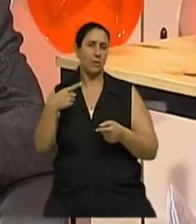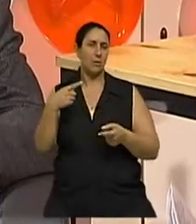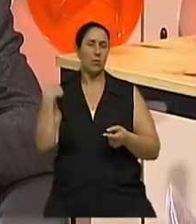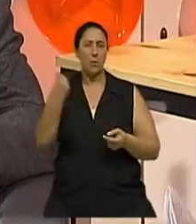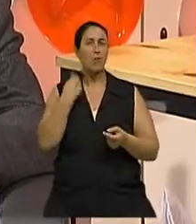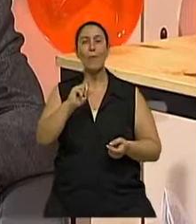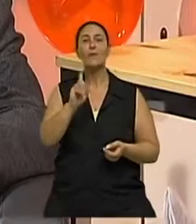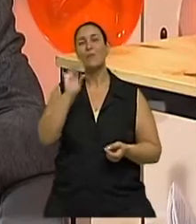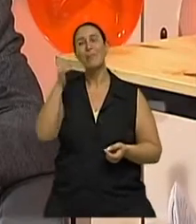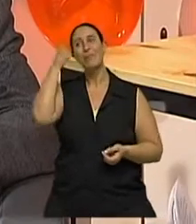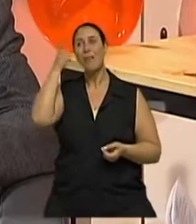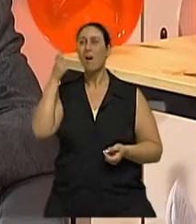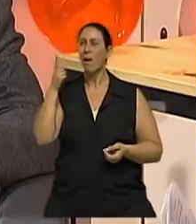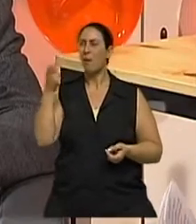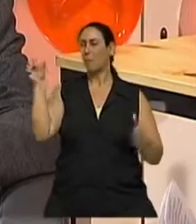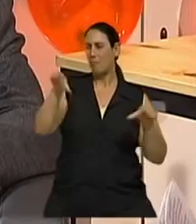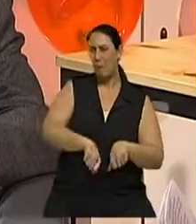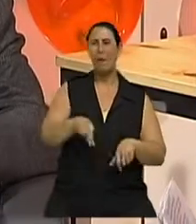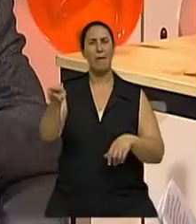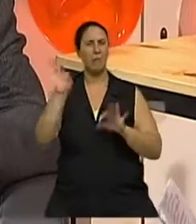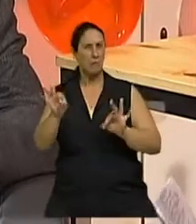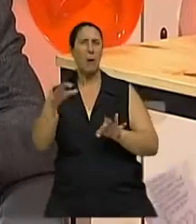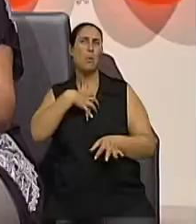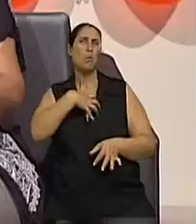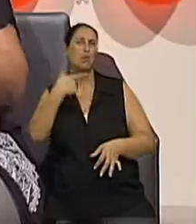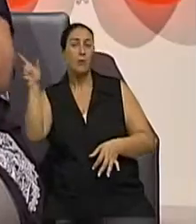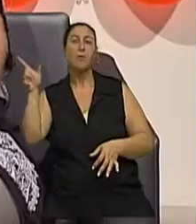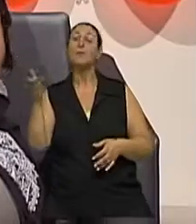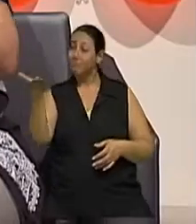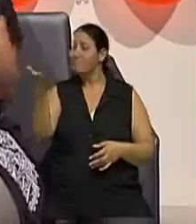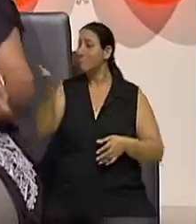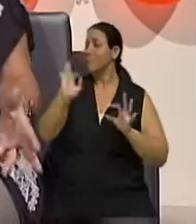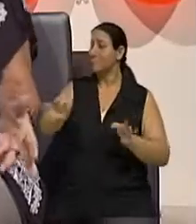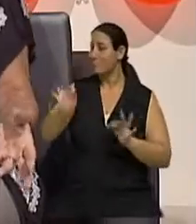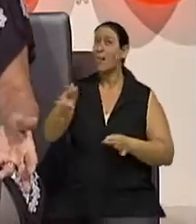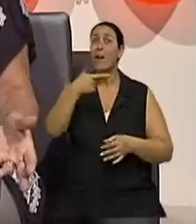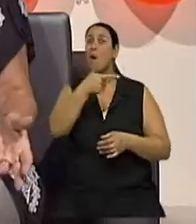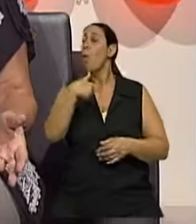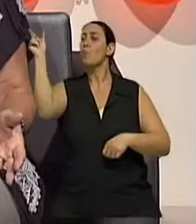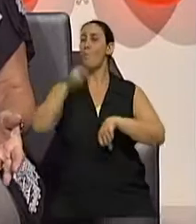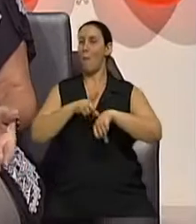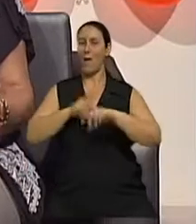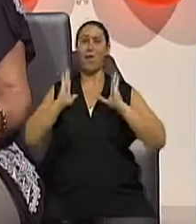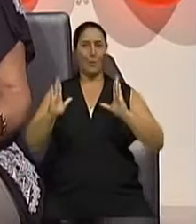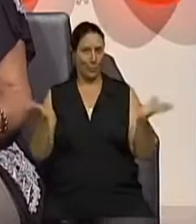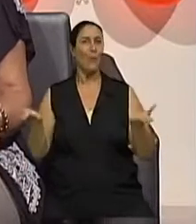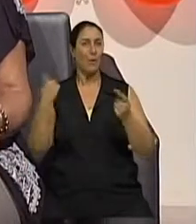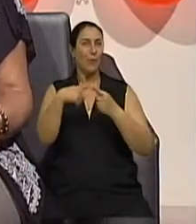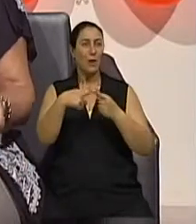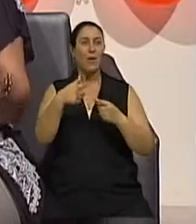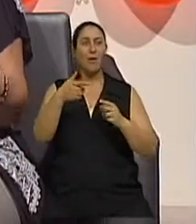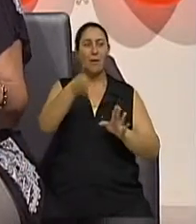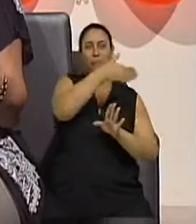necessariamente vai ser pior, vai ser... Provavelmente vai ser de um outro jeito, Ah, perfeito! Isso é realmente uma coisa que anima